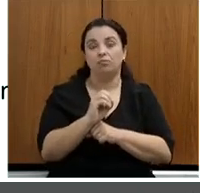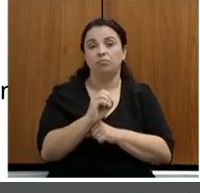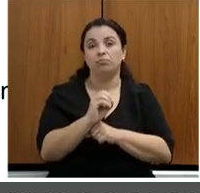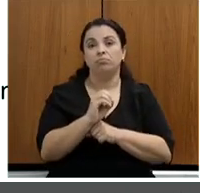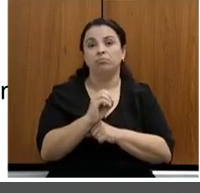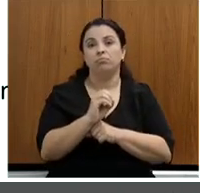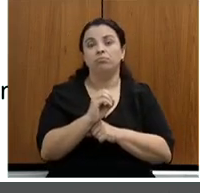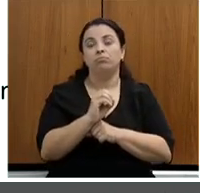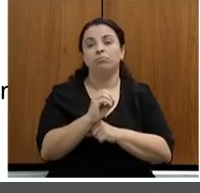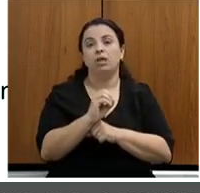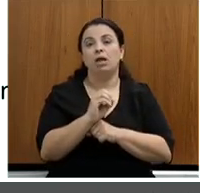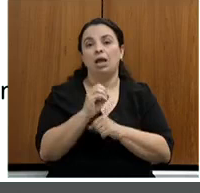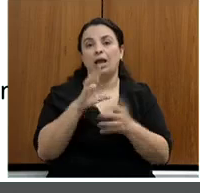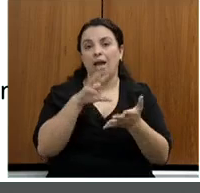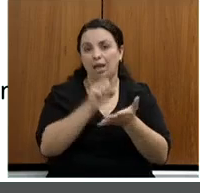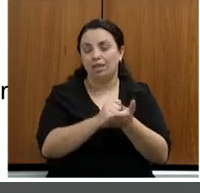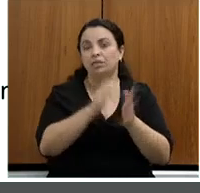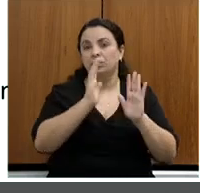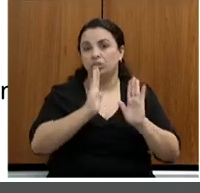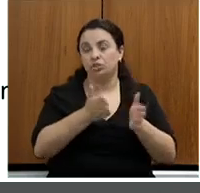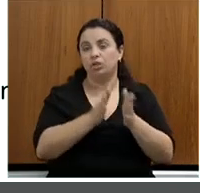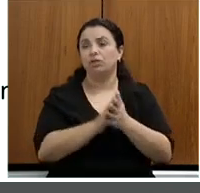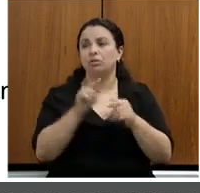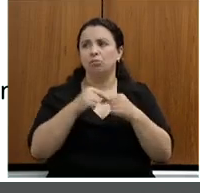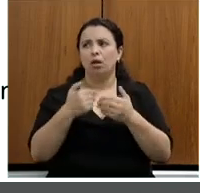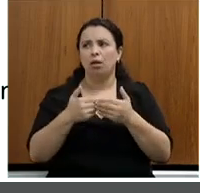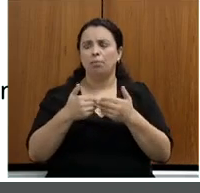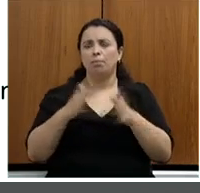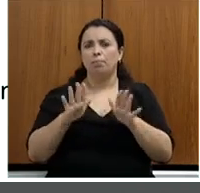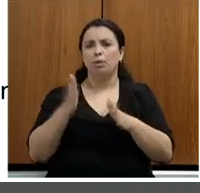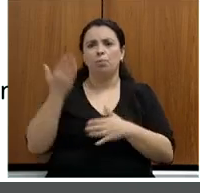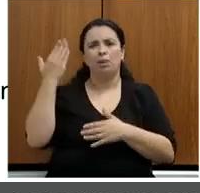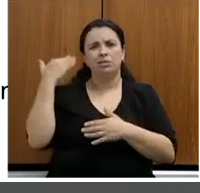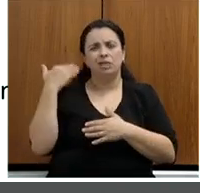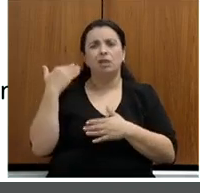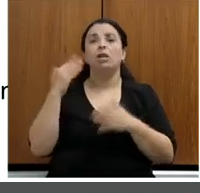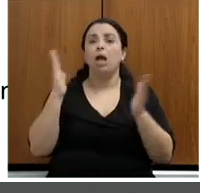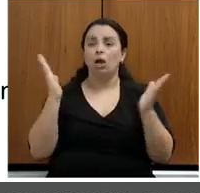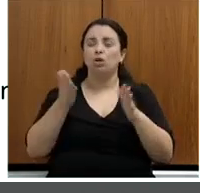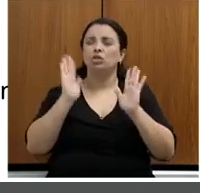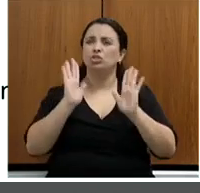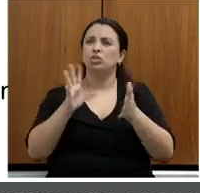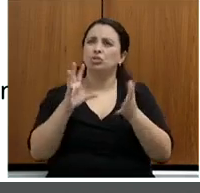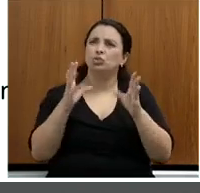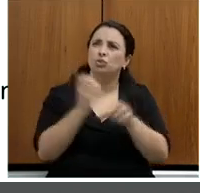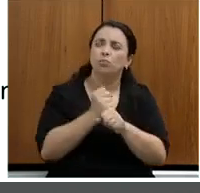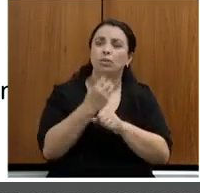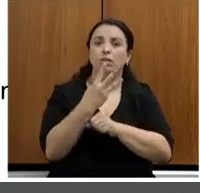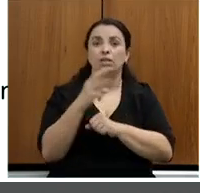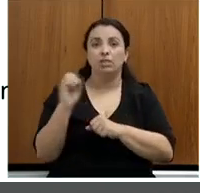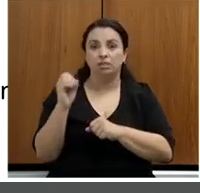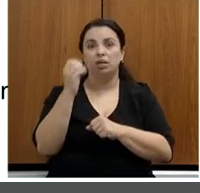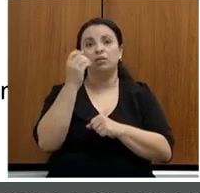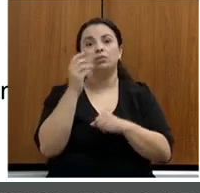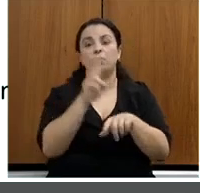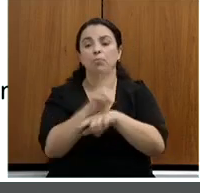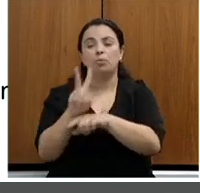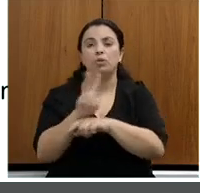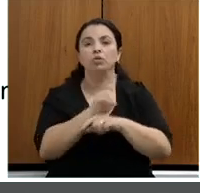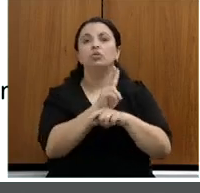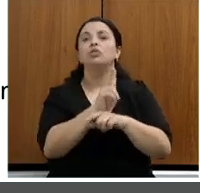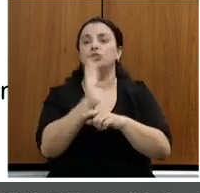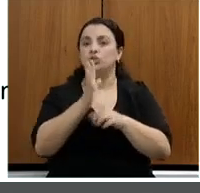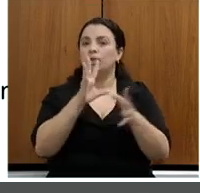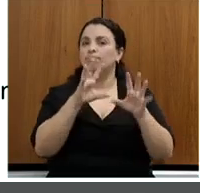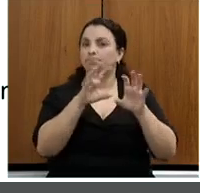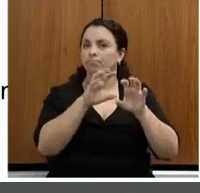dois meses atrás, e aproximadamente 300 protetores independentes já cadastrados. Fizemos um termo aditivo a